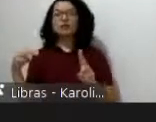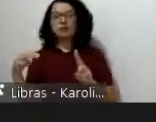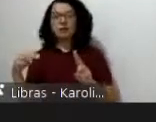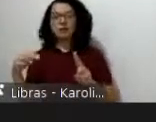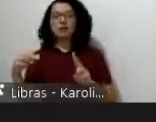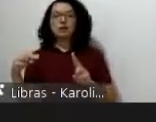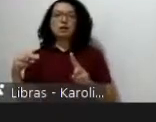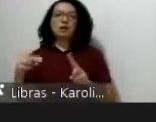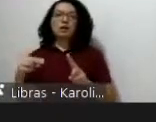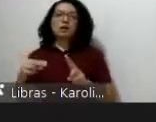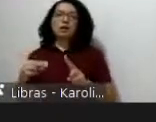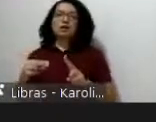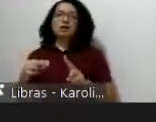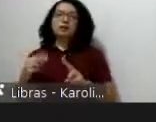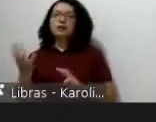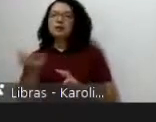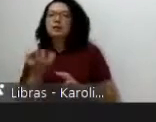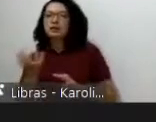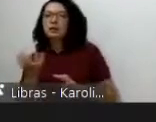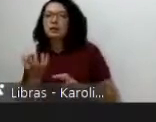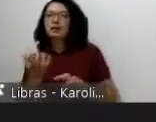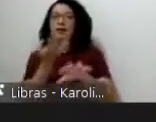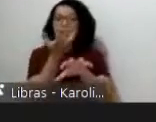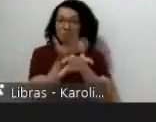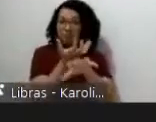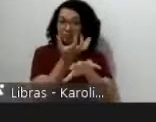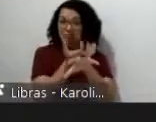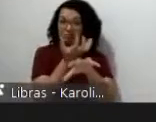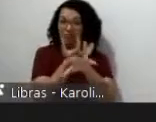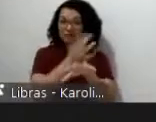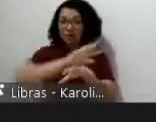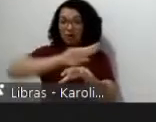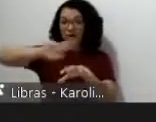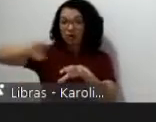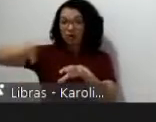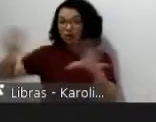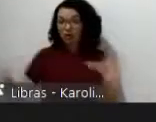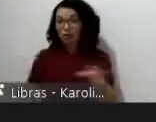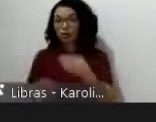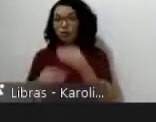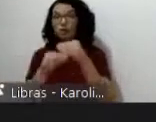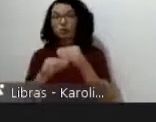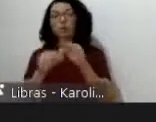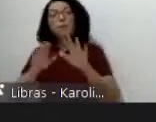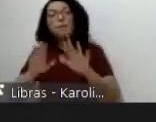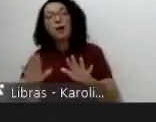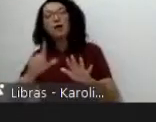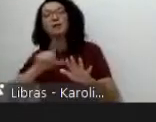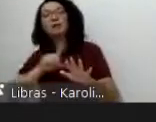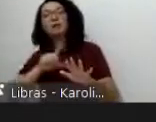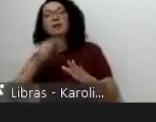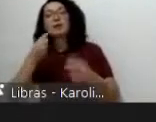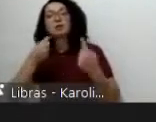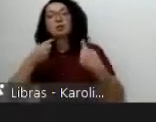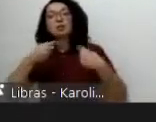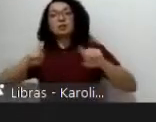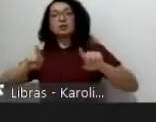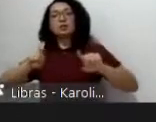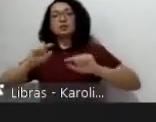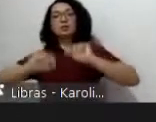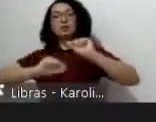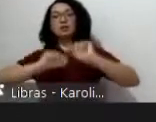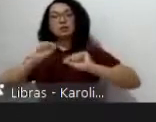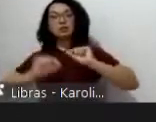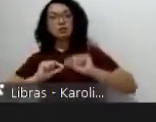buscam a interdisciplinaridade mas é um grande desafio um desafio enorme deveríamos cruzar com distintas